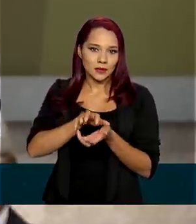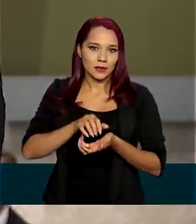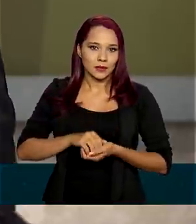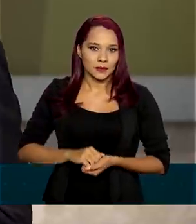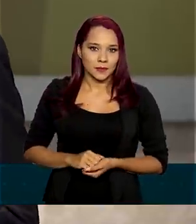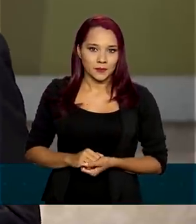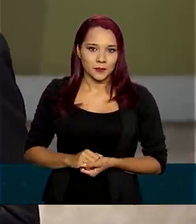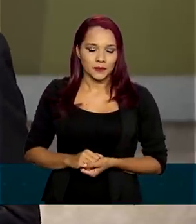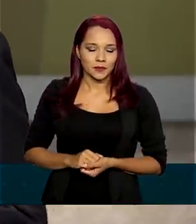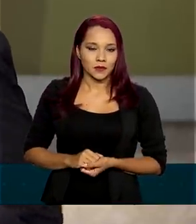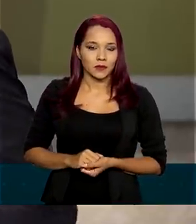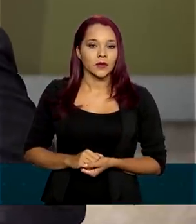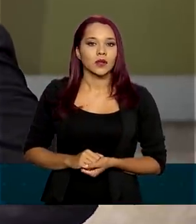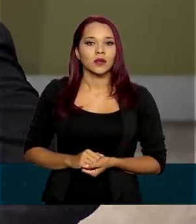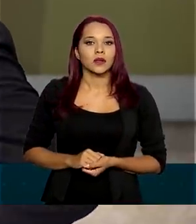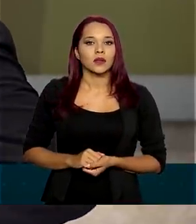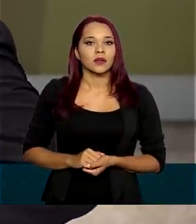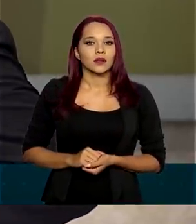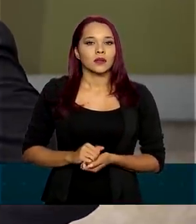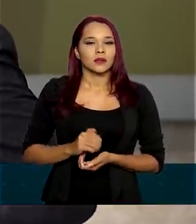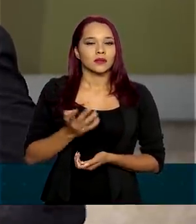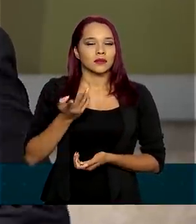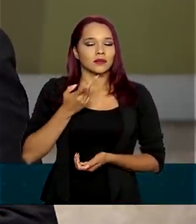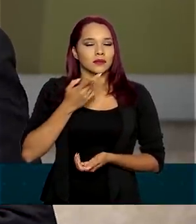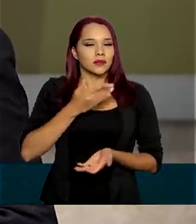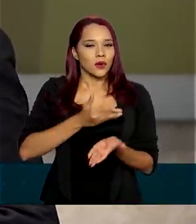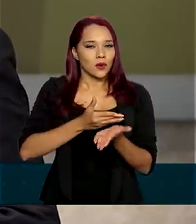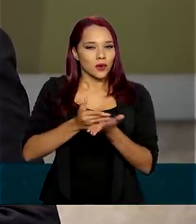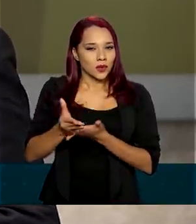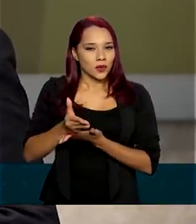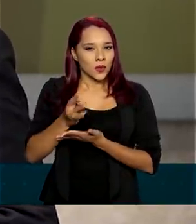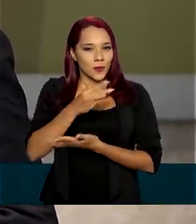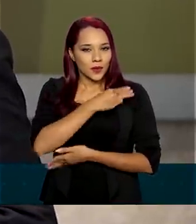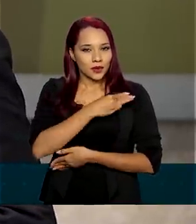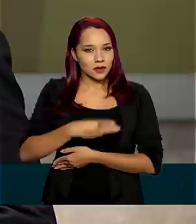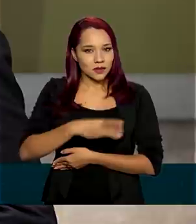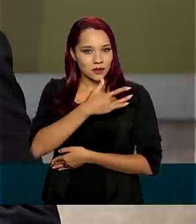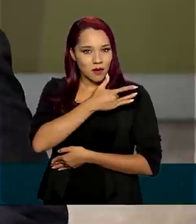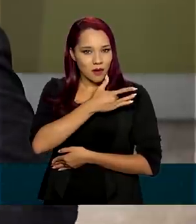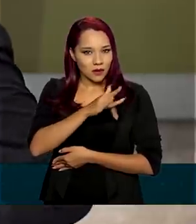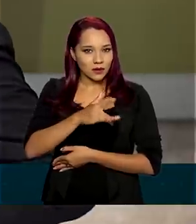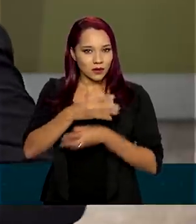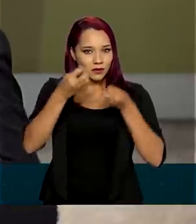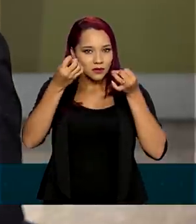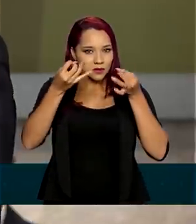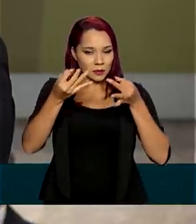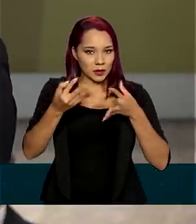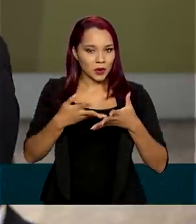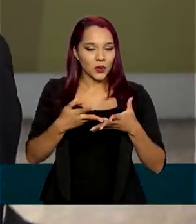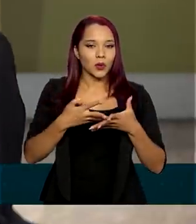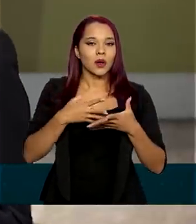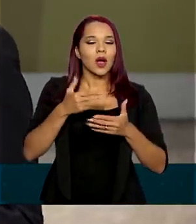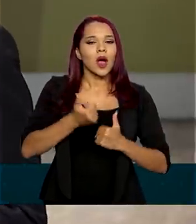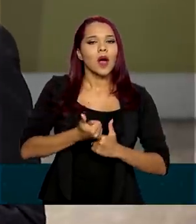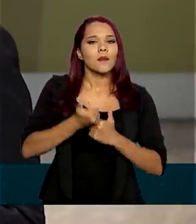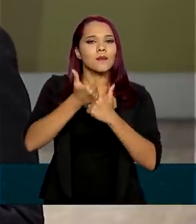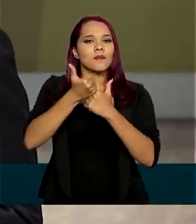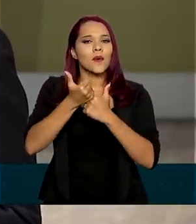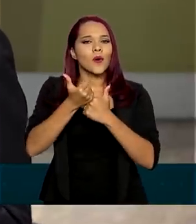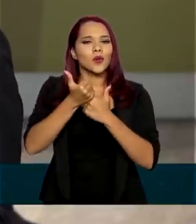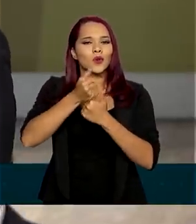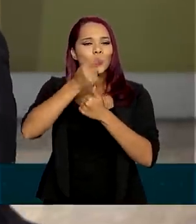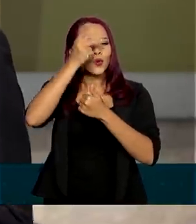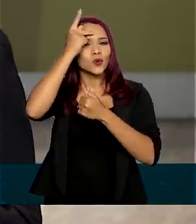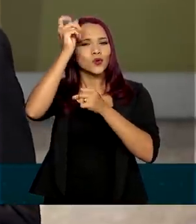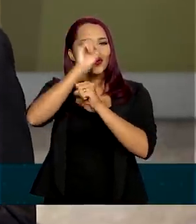Na introdução, o ministro Onyx Lorenzoni usou a expressão apoio incondicional